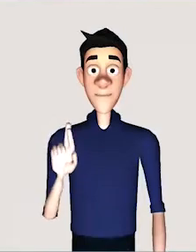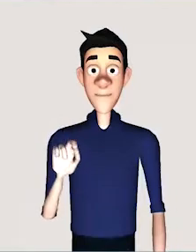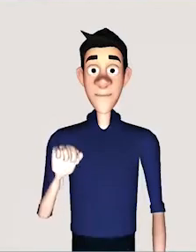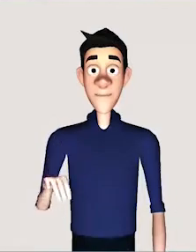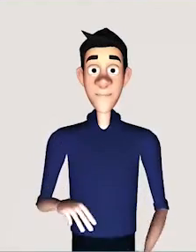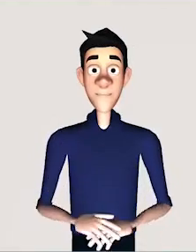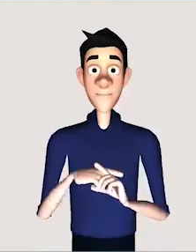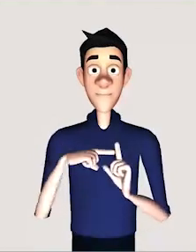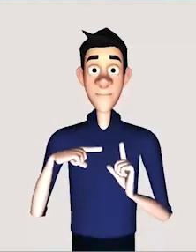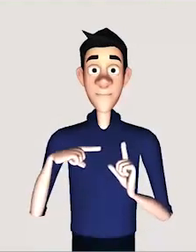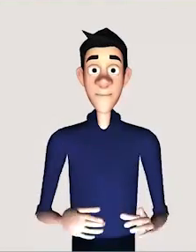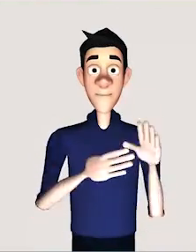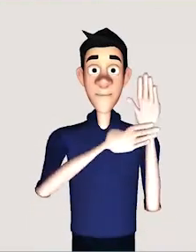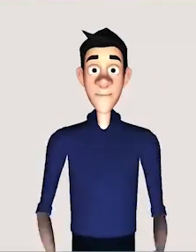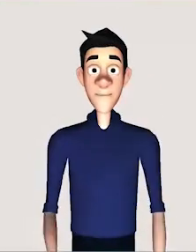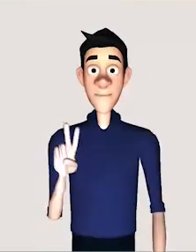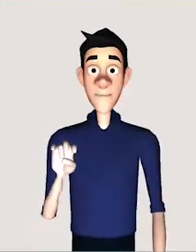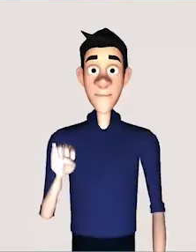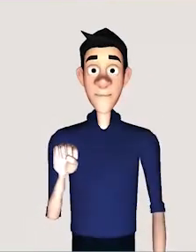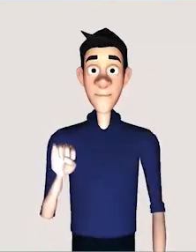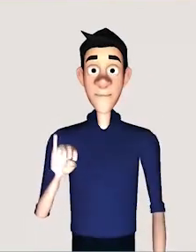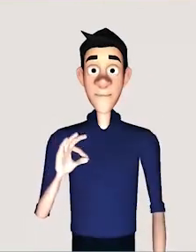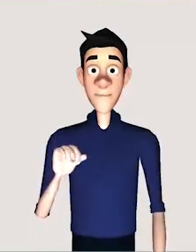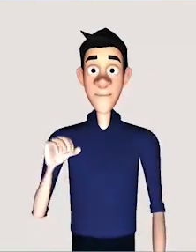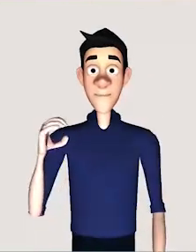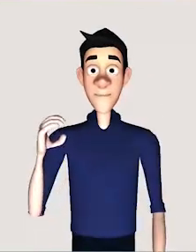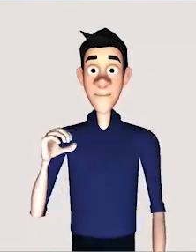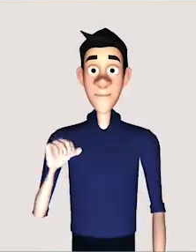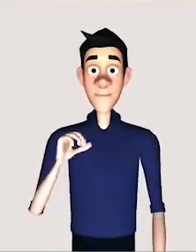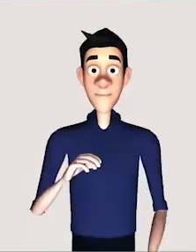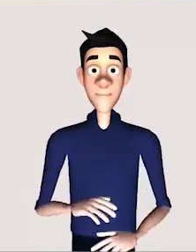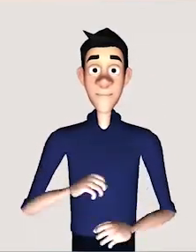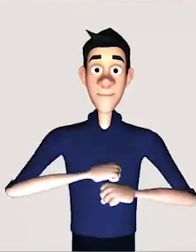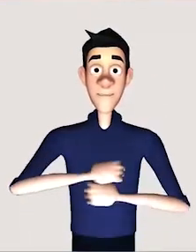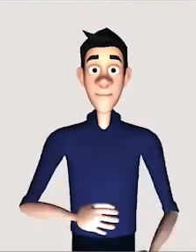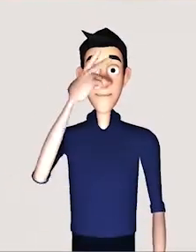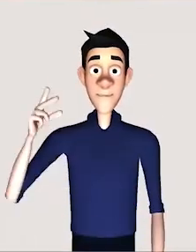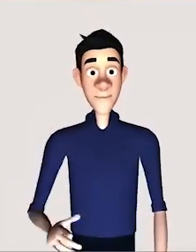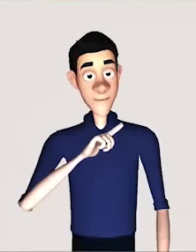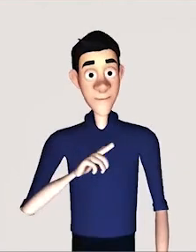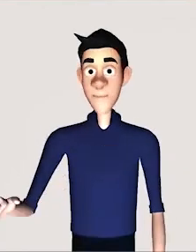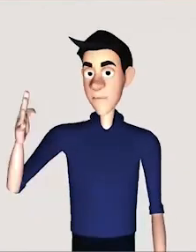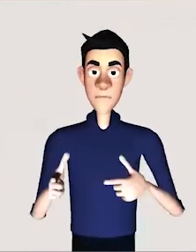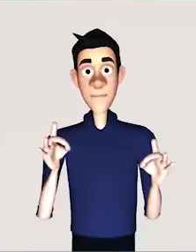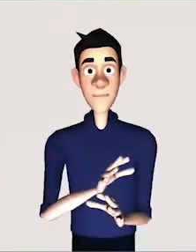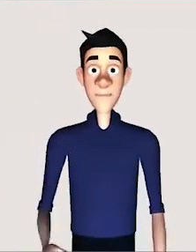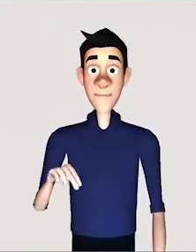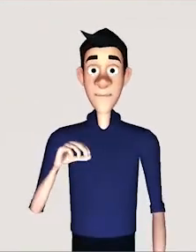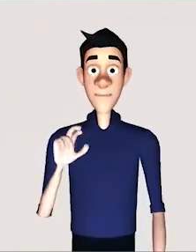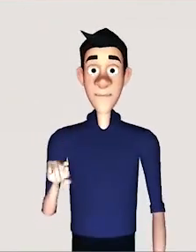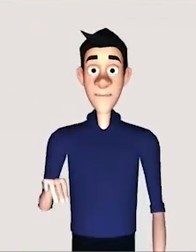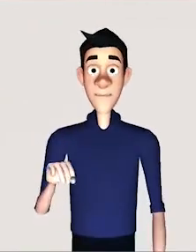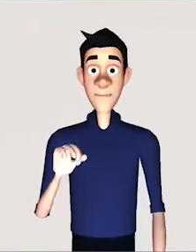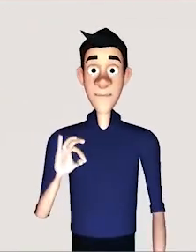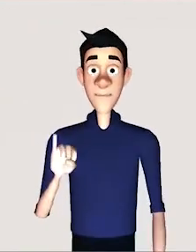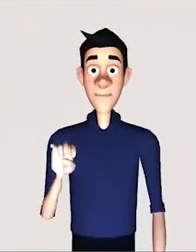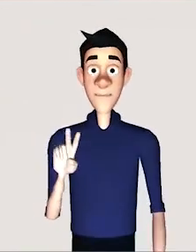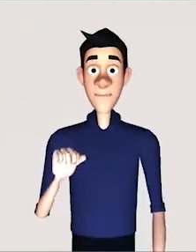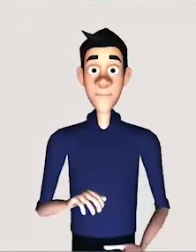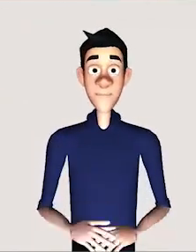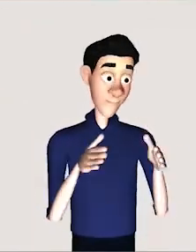A gente tem uma resolução normativa específica tratando sobre esse assunto, colocando todo o processo